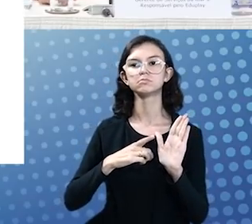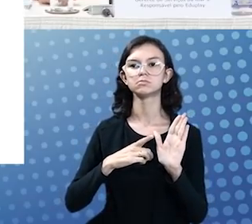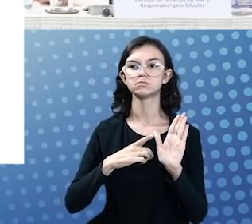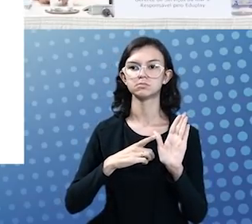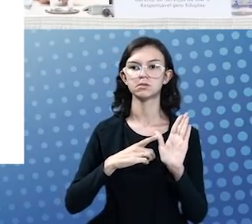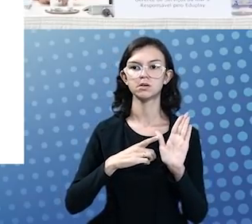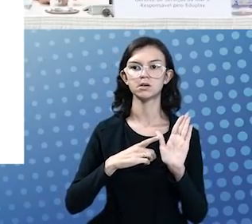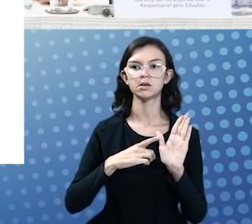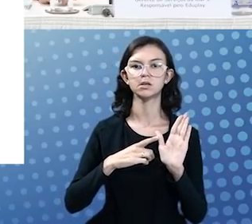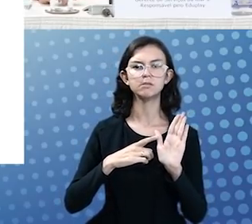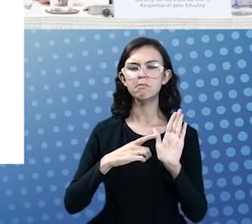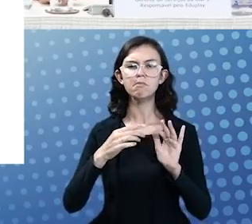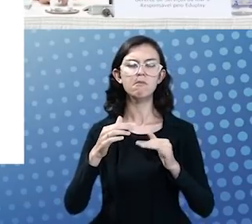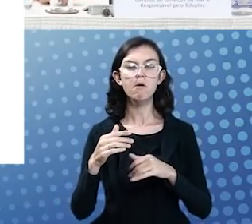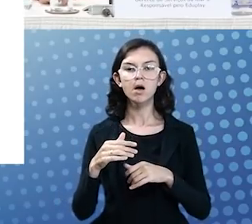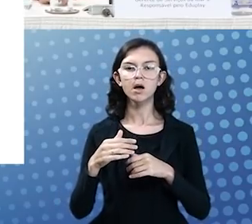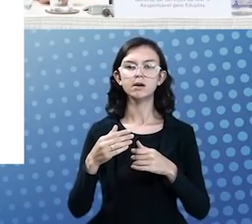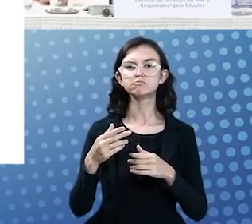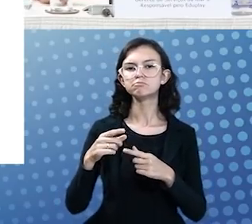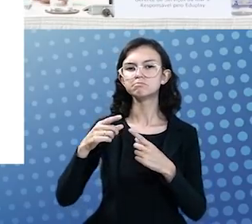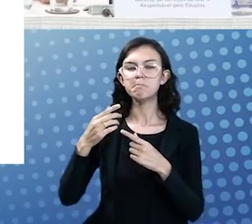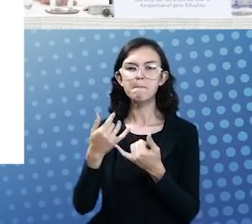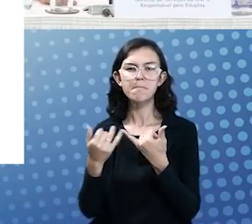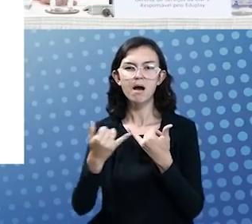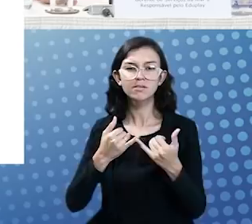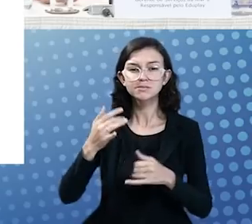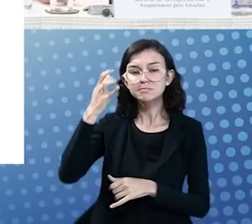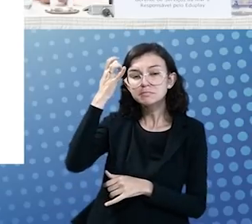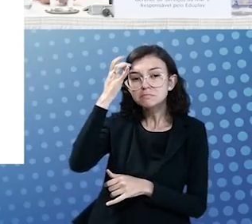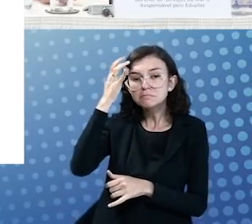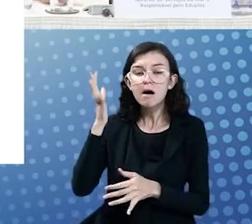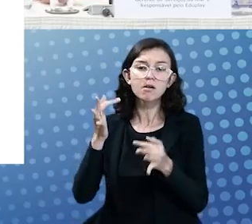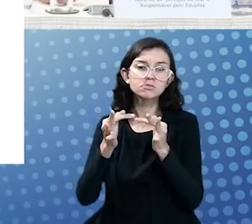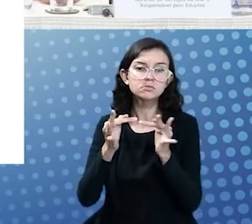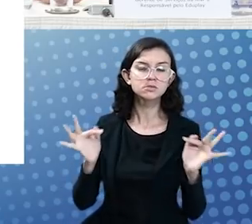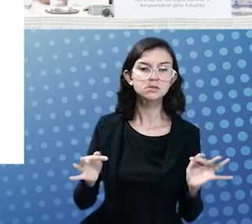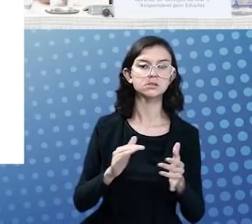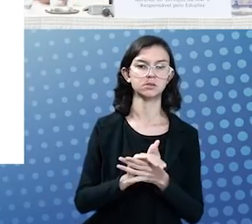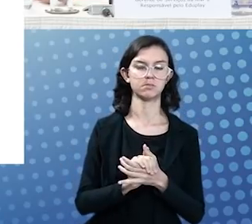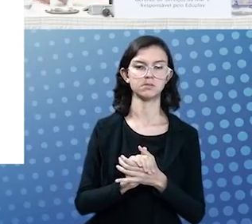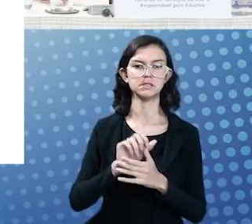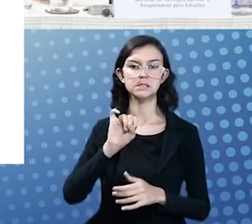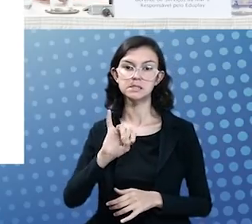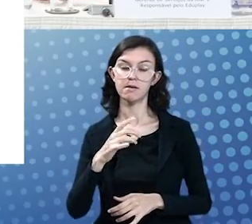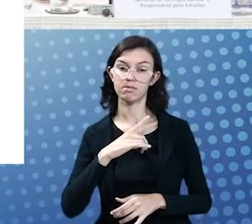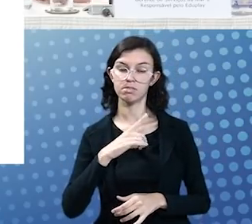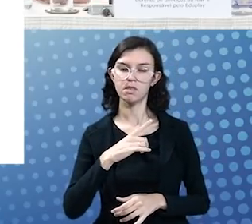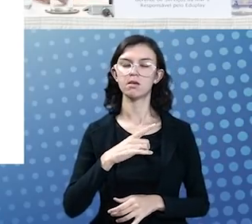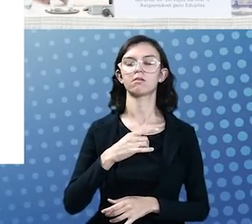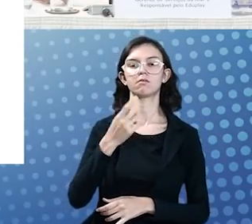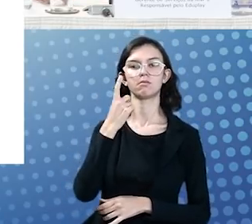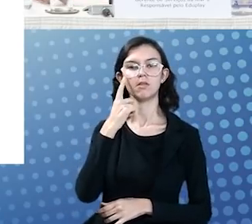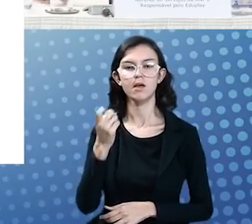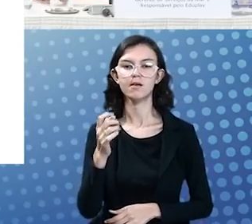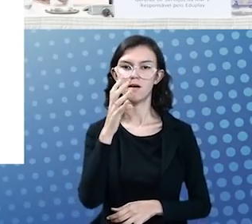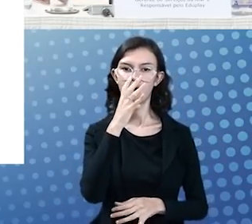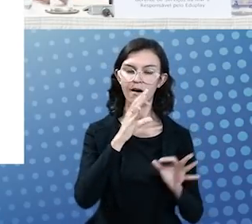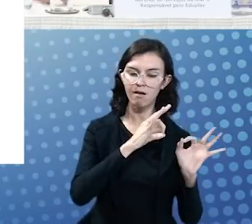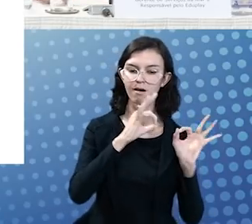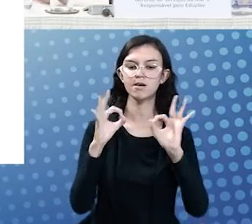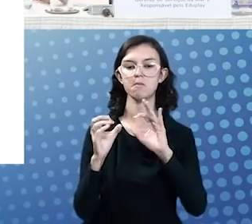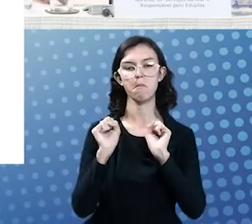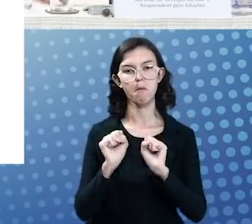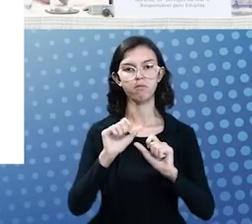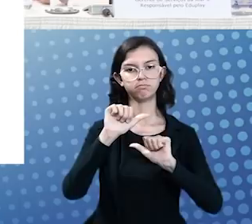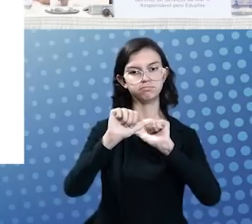que nós chamamos, ele tem de forma muito simplificada todo o conteúdo que pertence a ele ou que, por